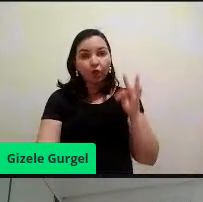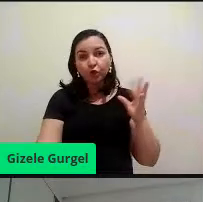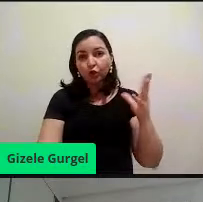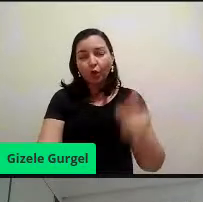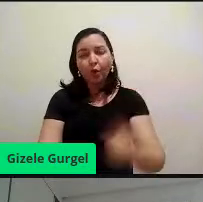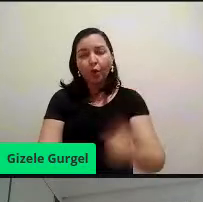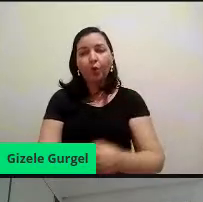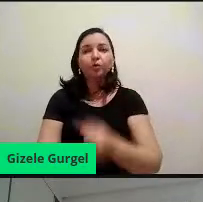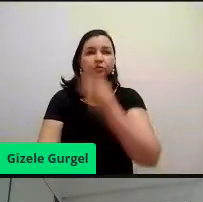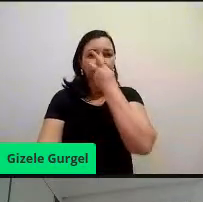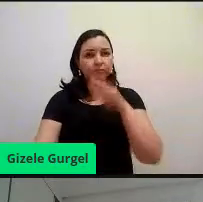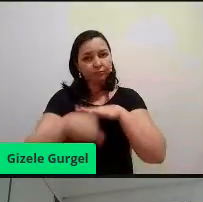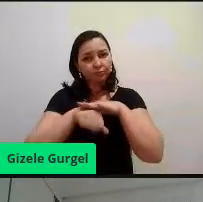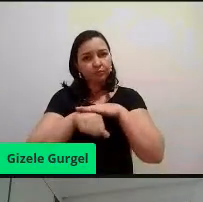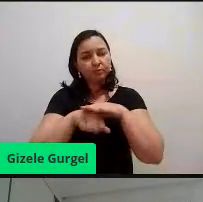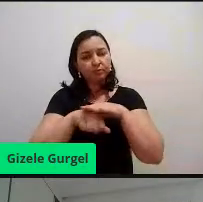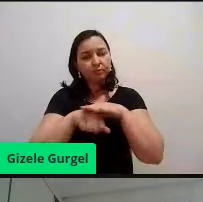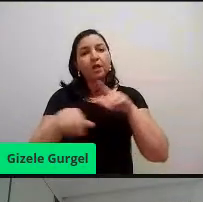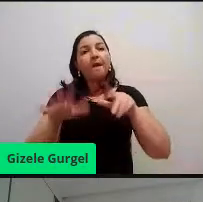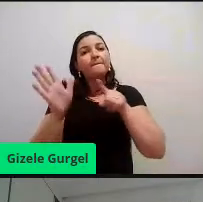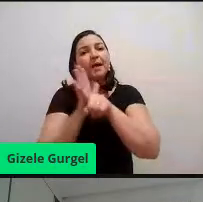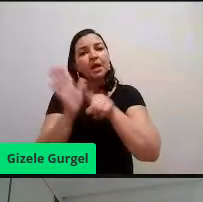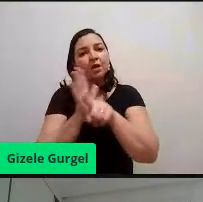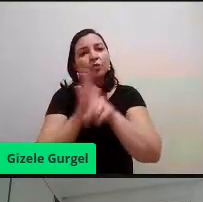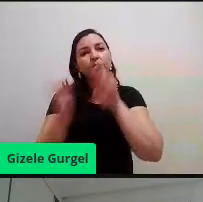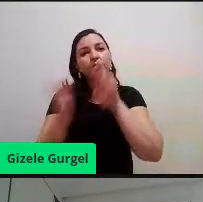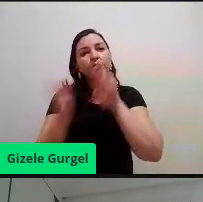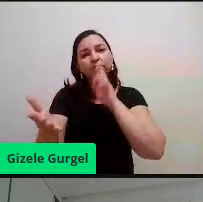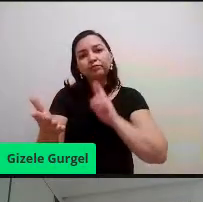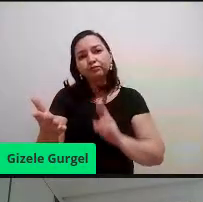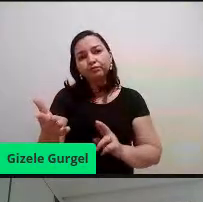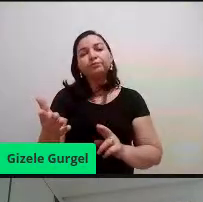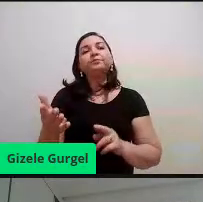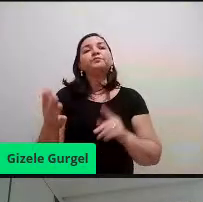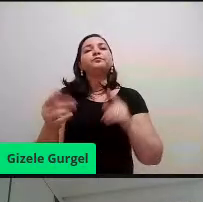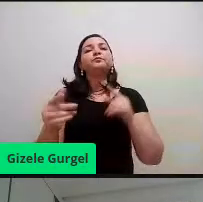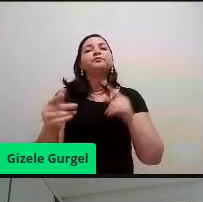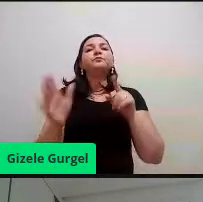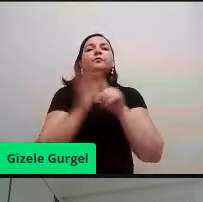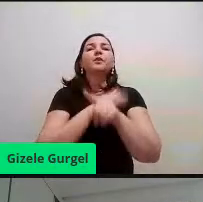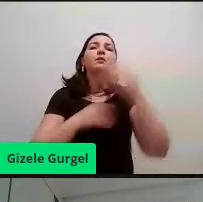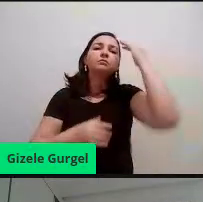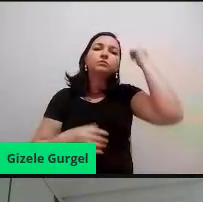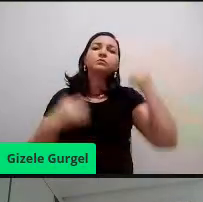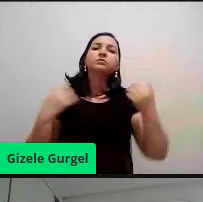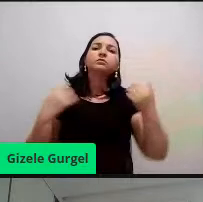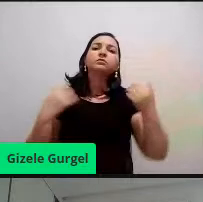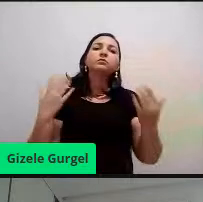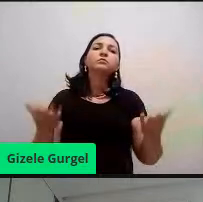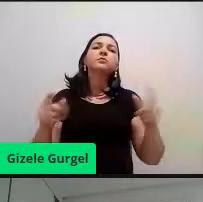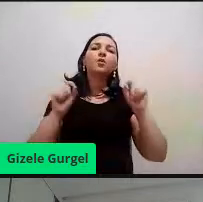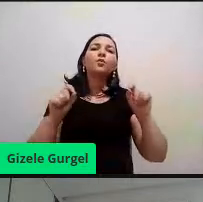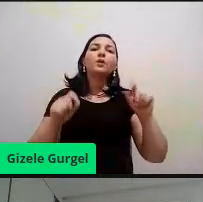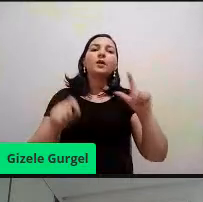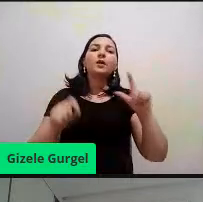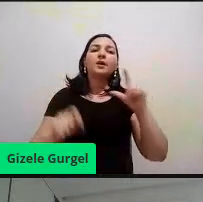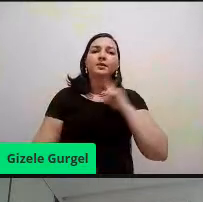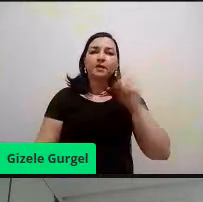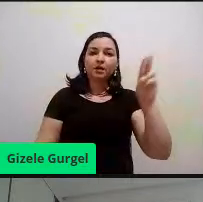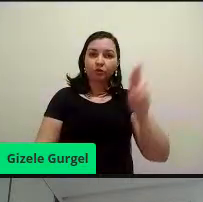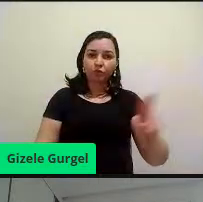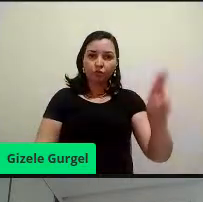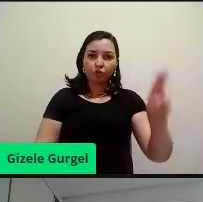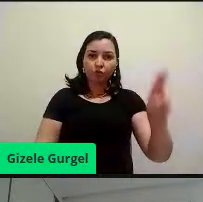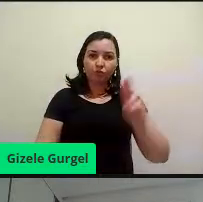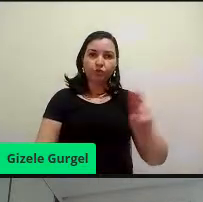a gente preencheu um formulário, não é para saber o quê? Para saber se eles, é, consomem plástico, né, e a